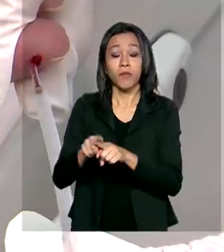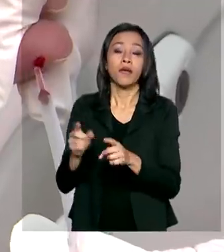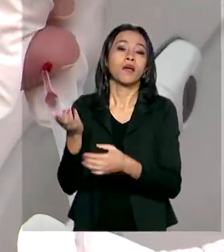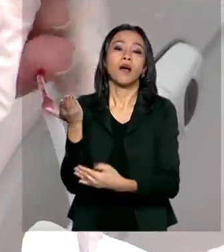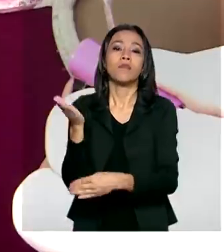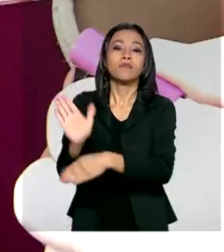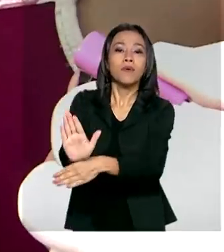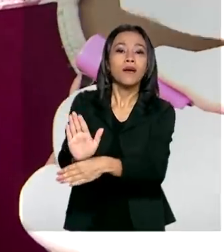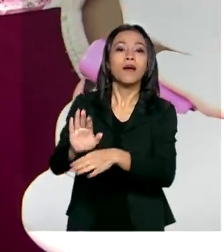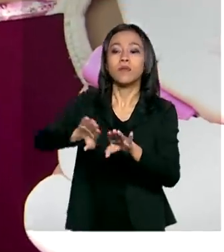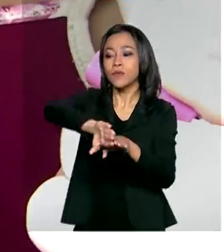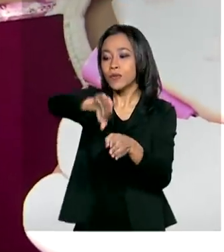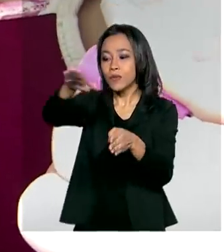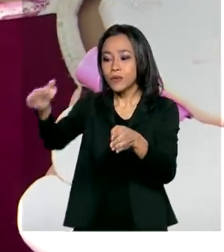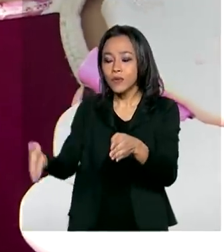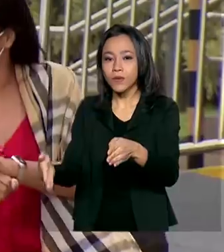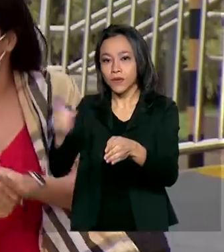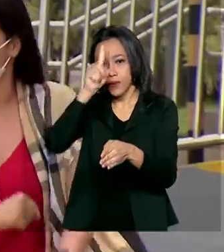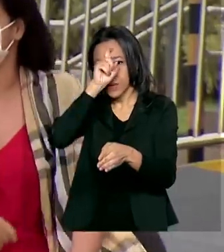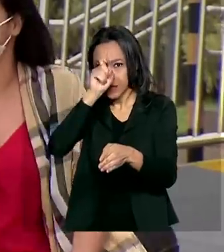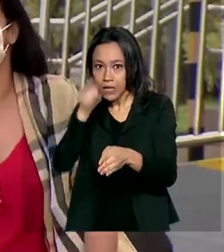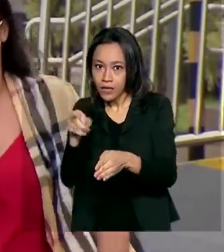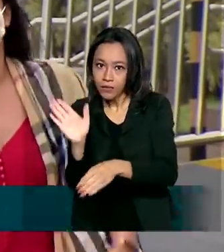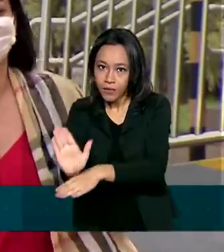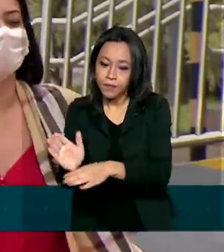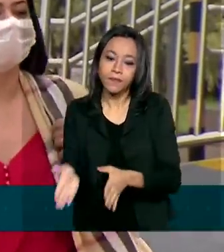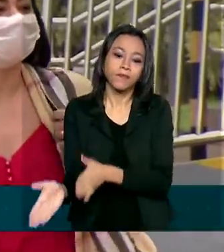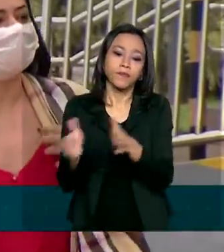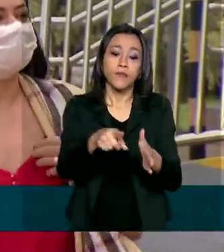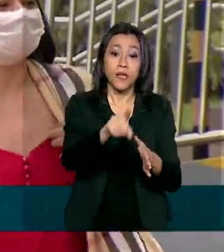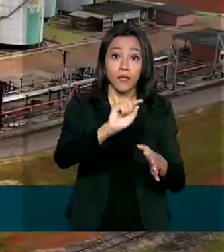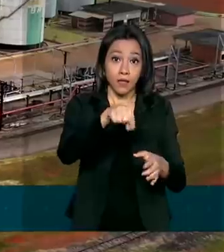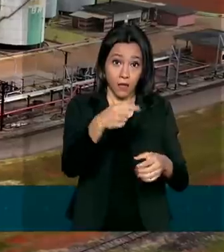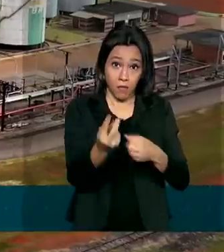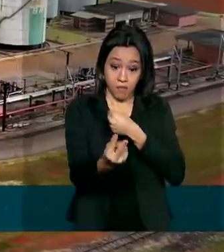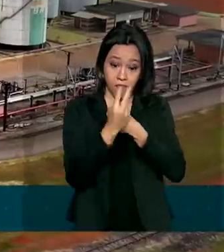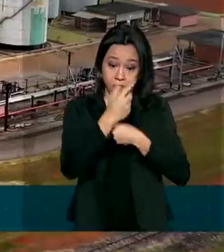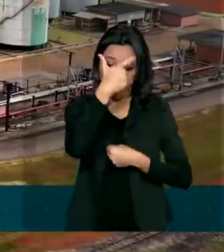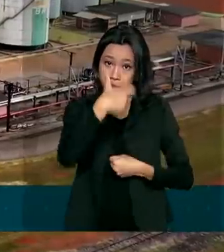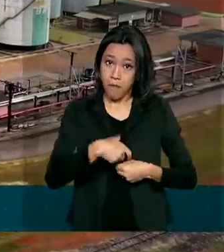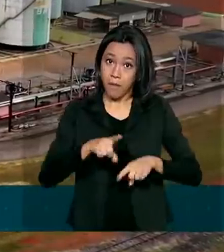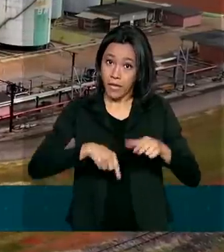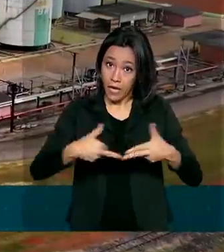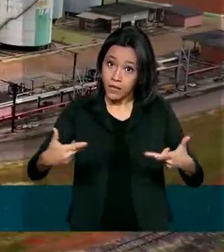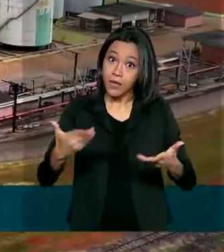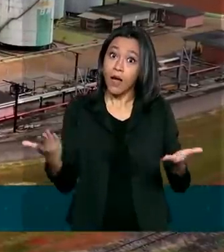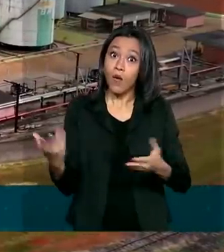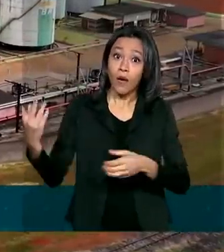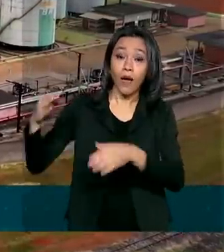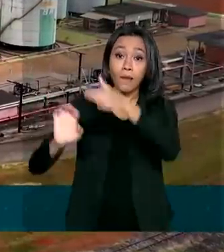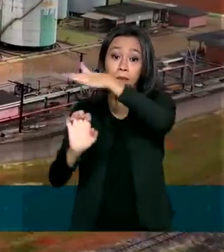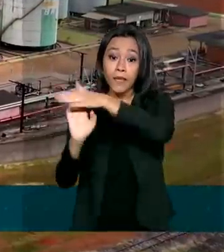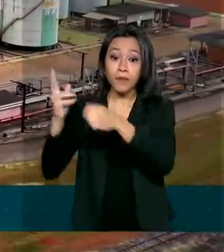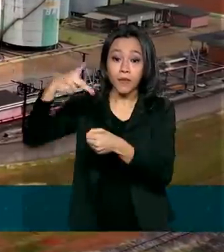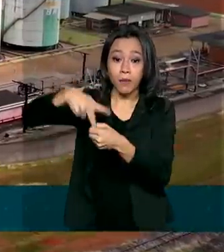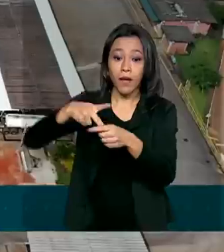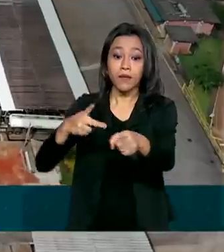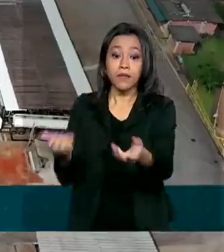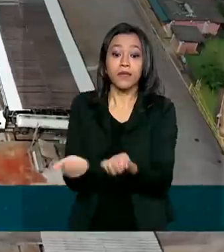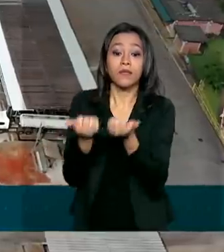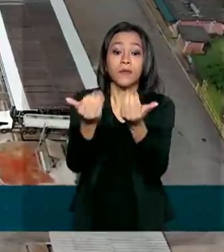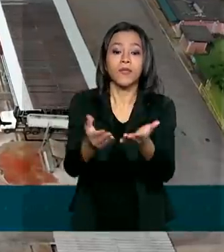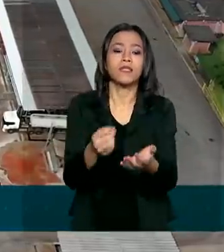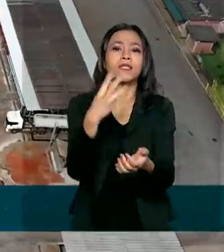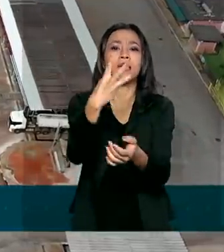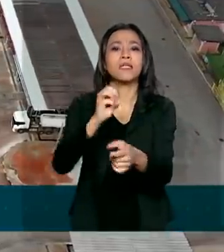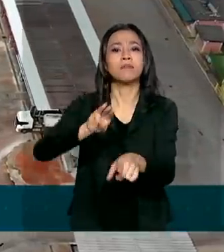Depois de testes rápidos e equipamentos de proteção individual, a Petrobras está doando agora 3 milhões de litros